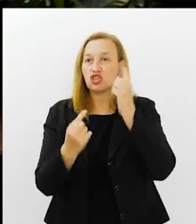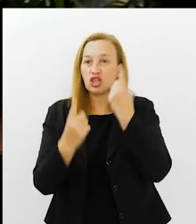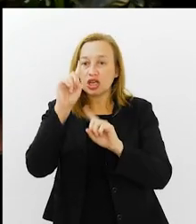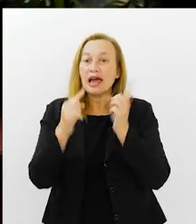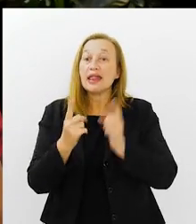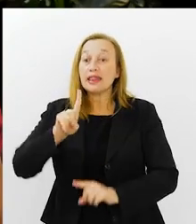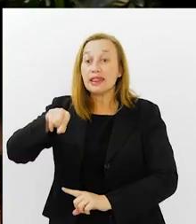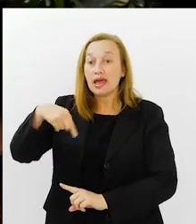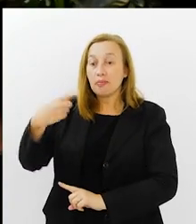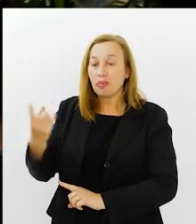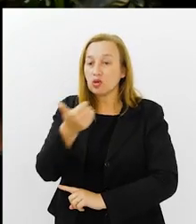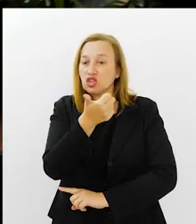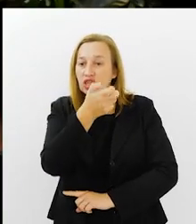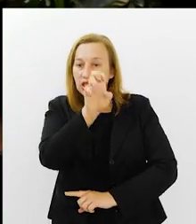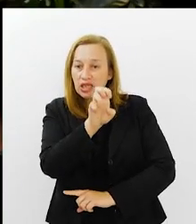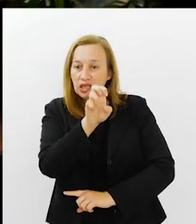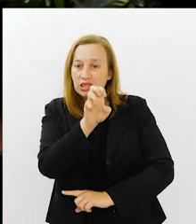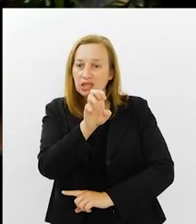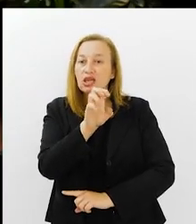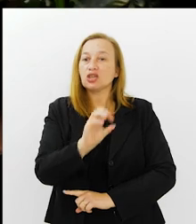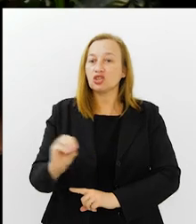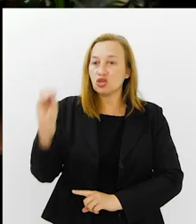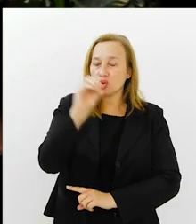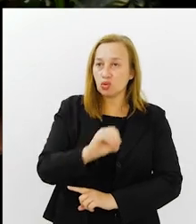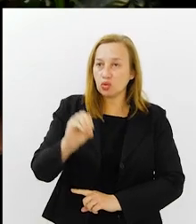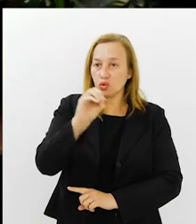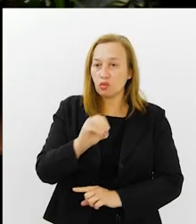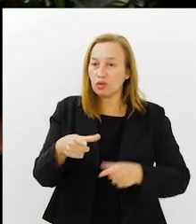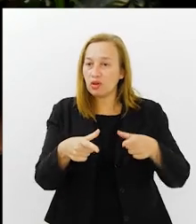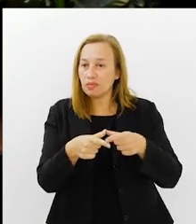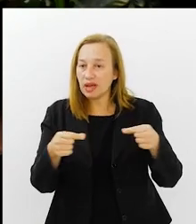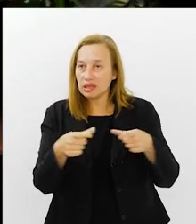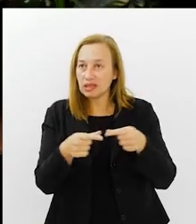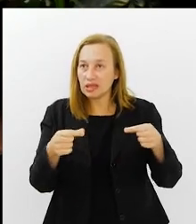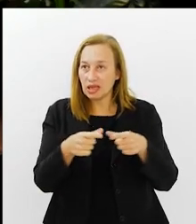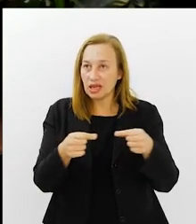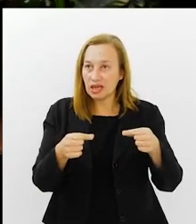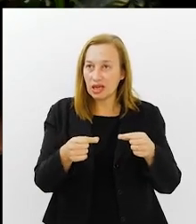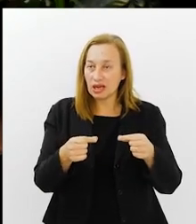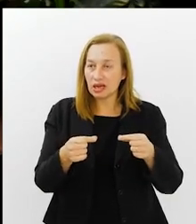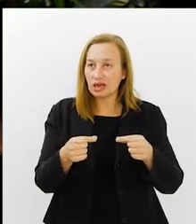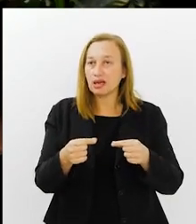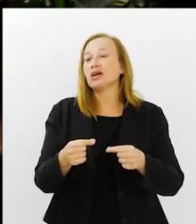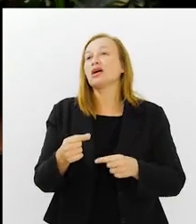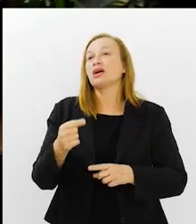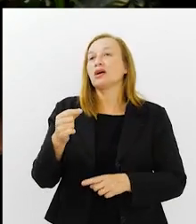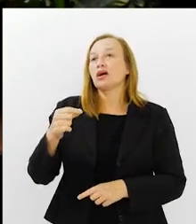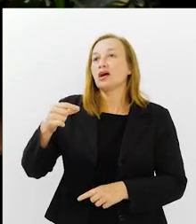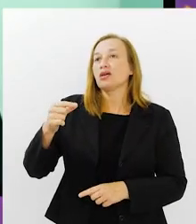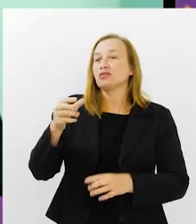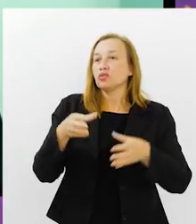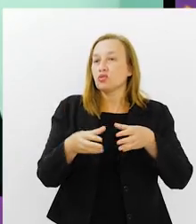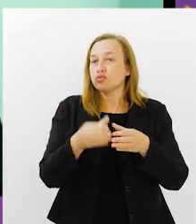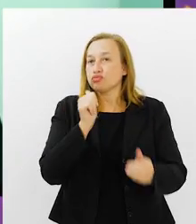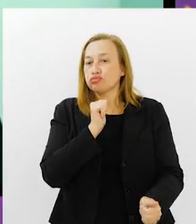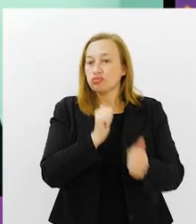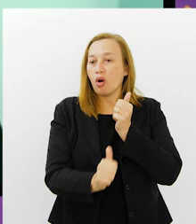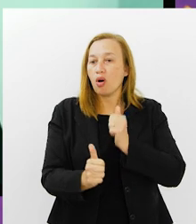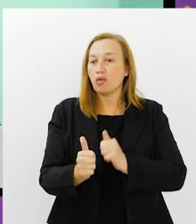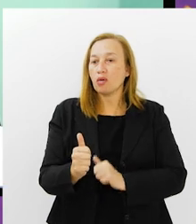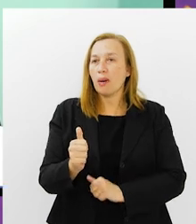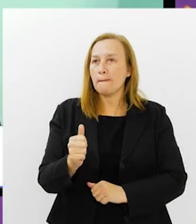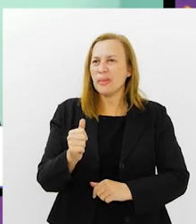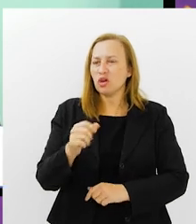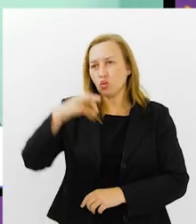Brasília, no dia 15 de outubro. Perspectiva para esses jogos? Vamos lá, independentemente do